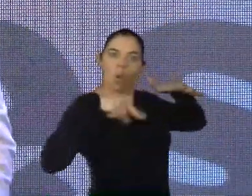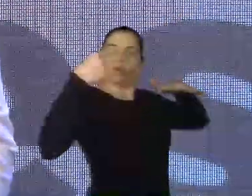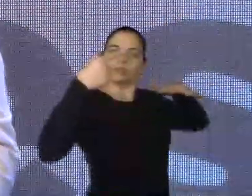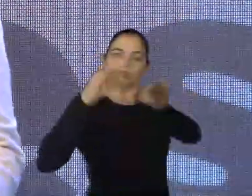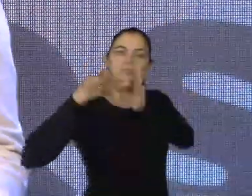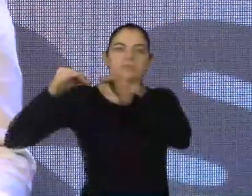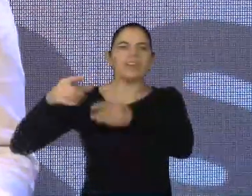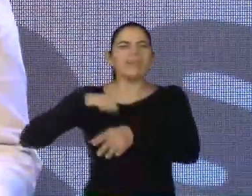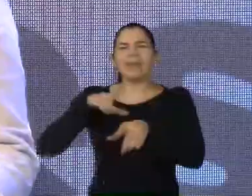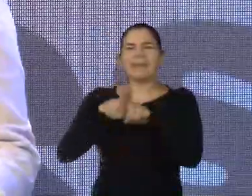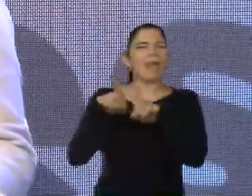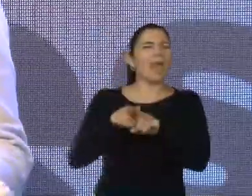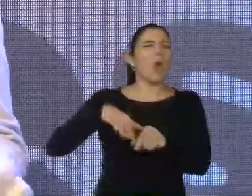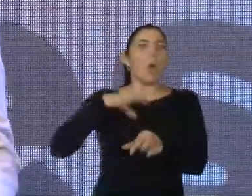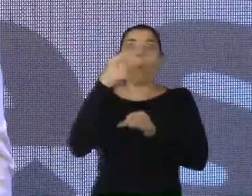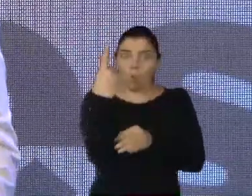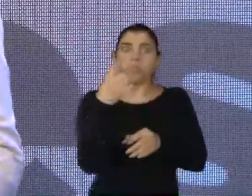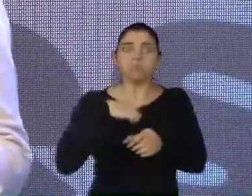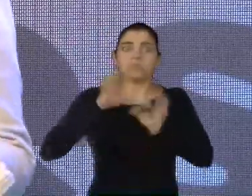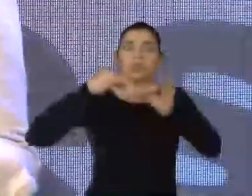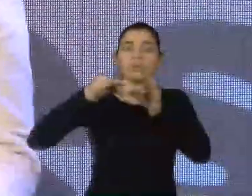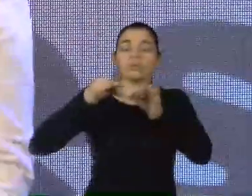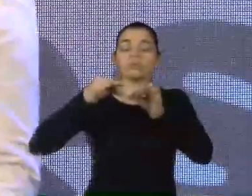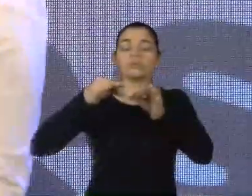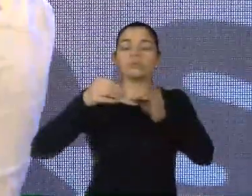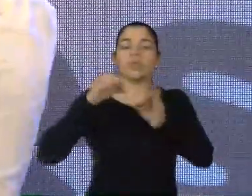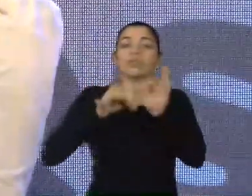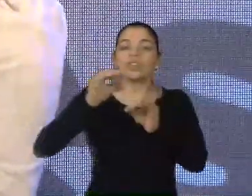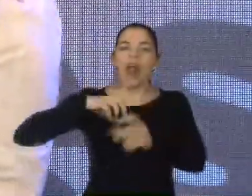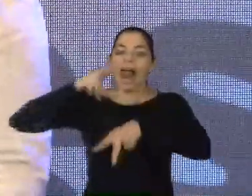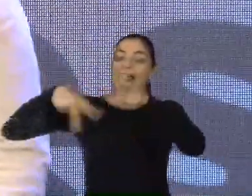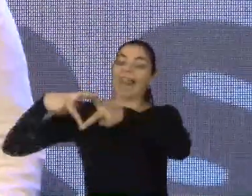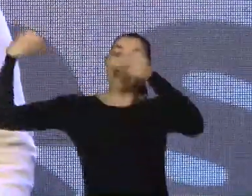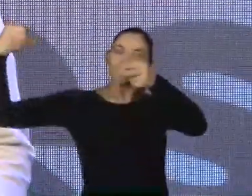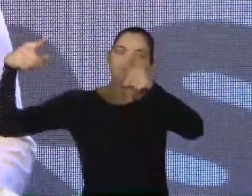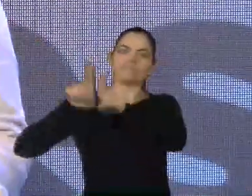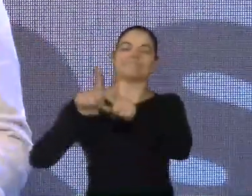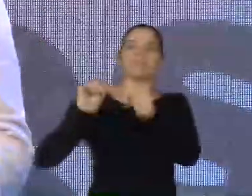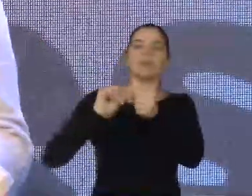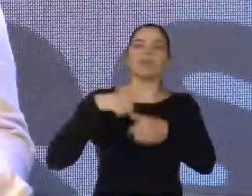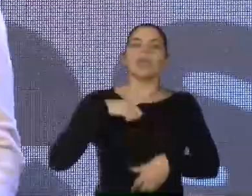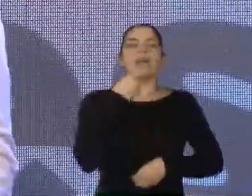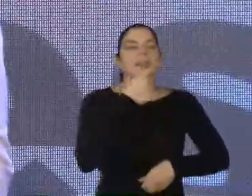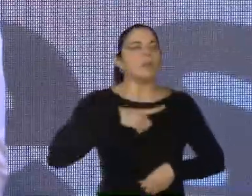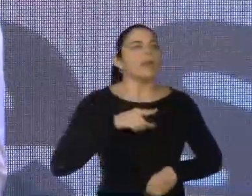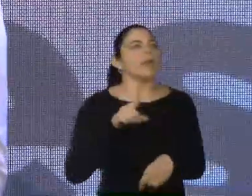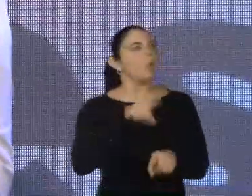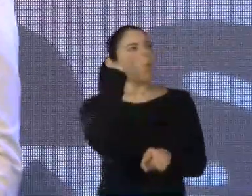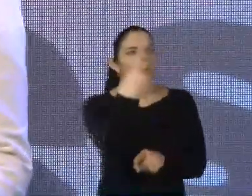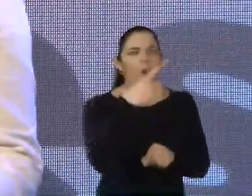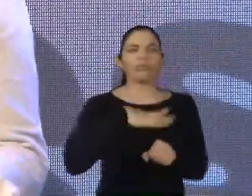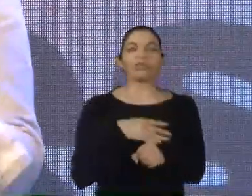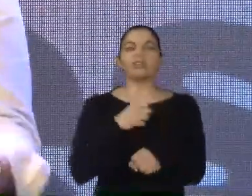Projeto Laços, que fala do momento da notícia e de trazer conforto para as famílias nessa hora. A gente tem um projeto de